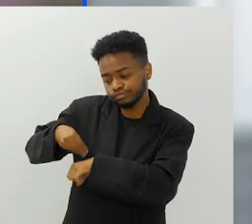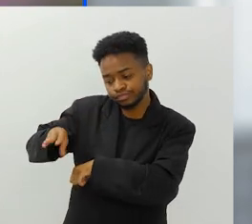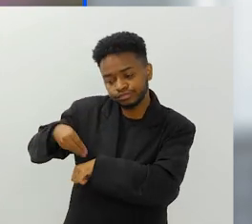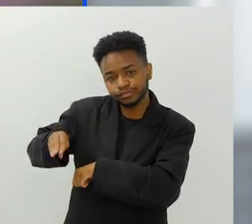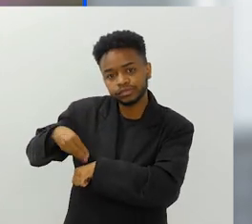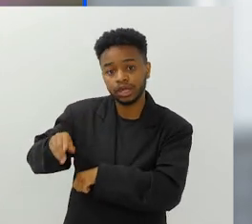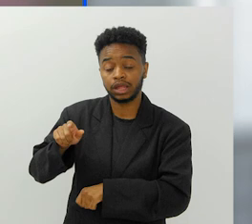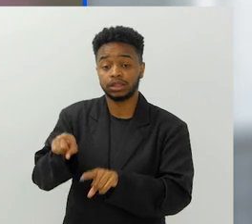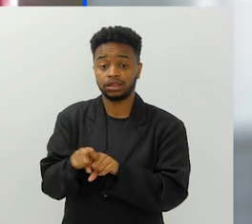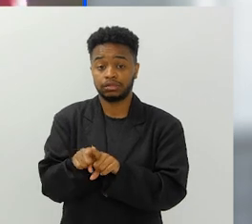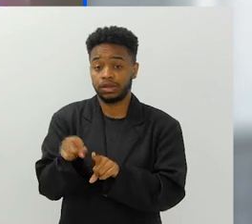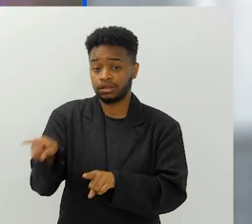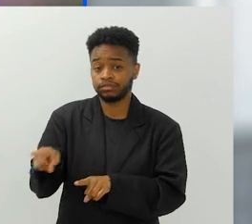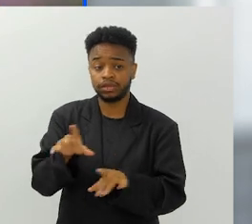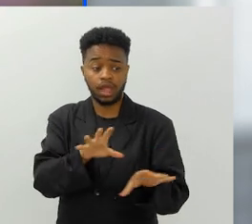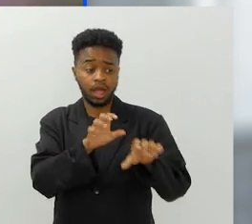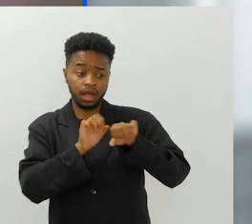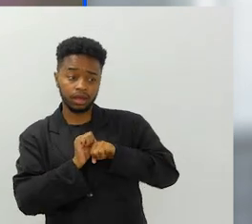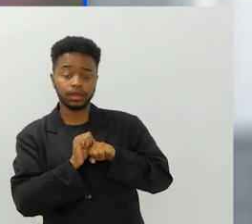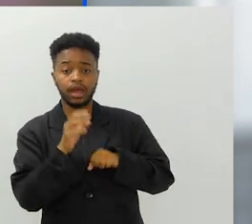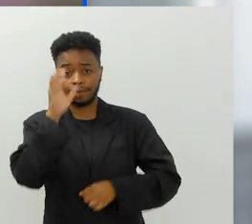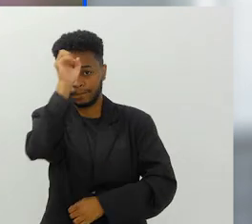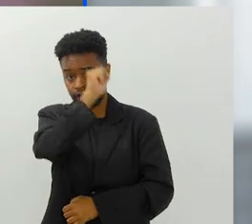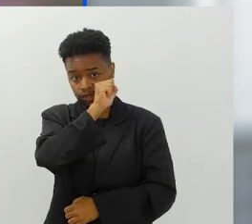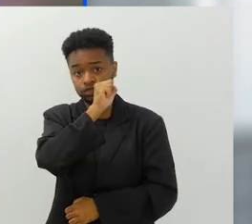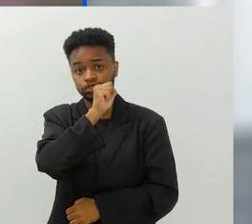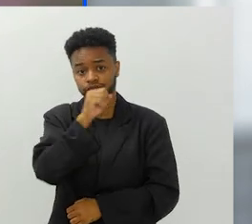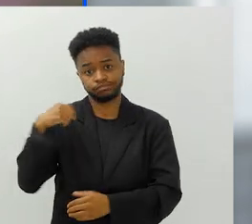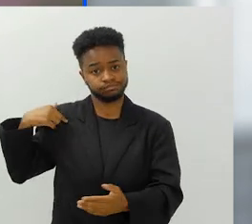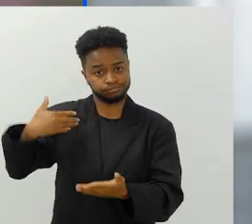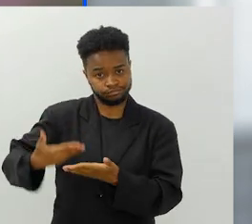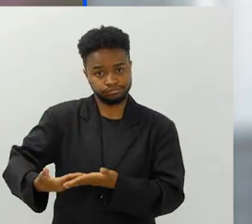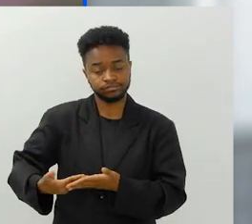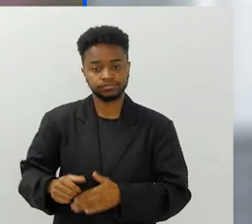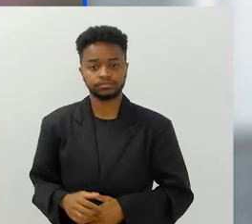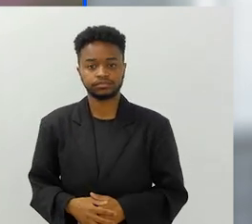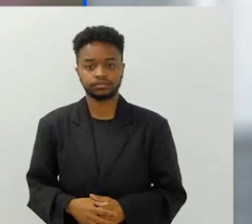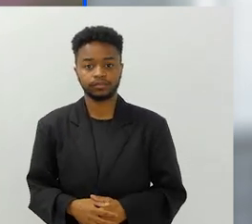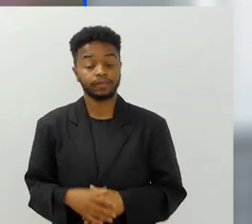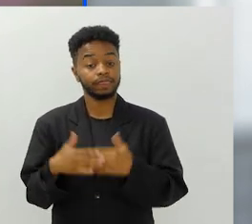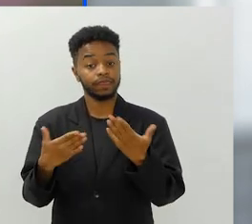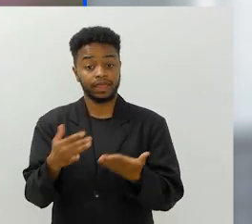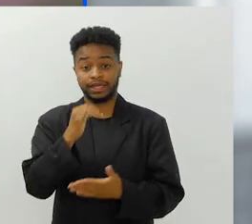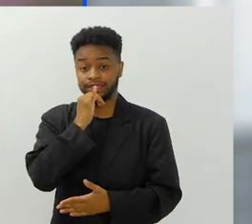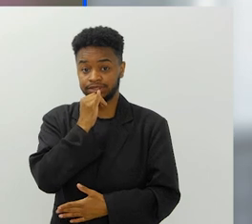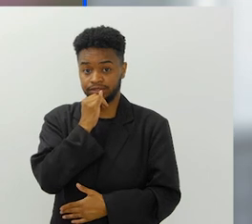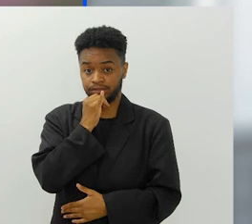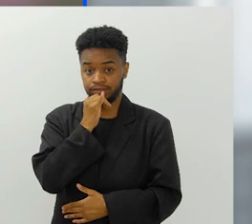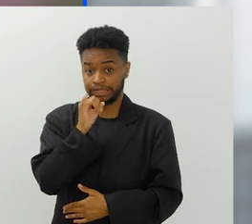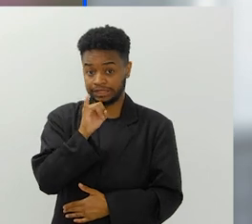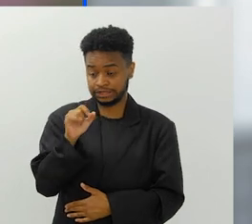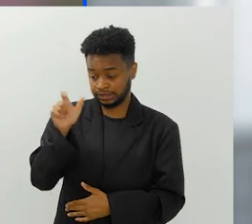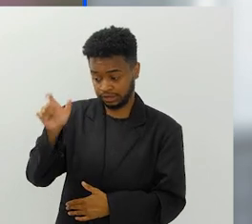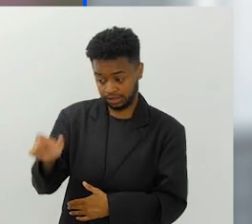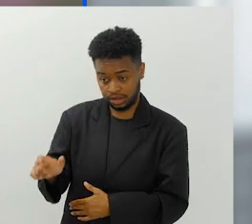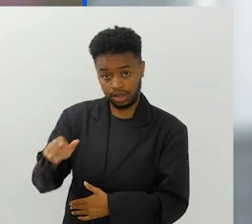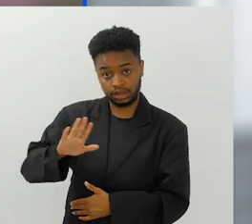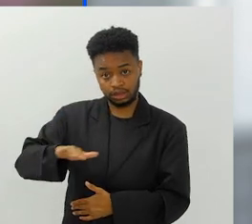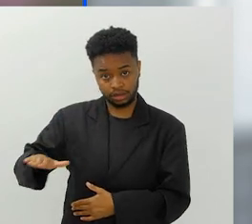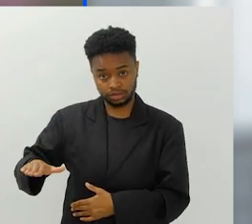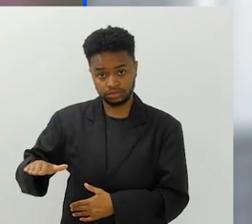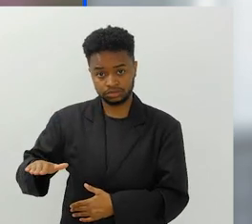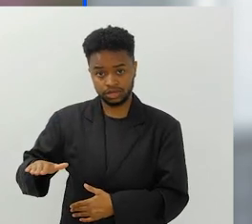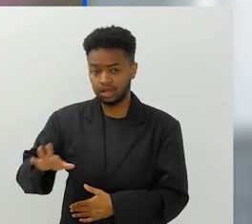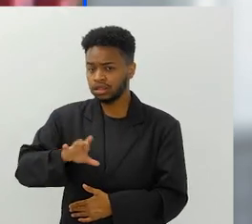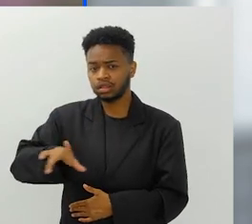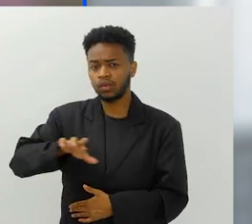Infantil e que ela é absorvida, né? Ao longo do tempo. Então, por exemplo, se uma criança, né?